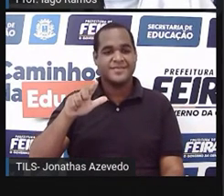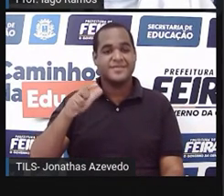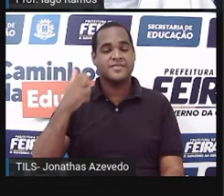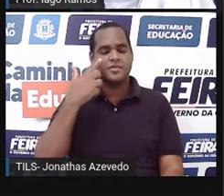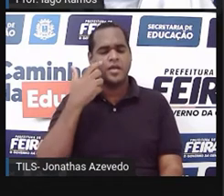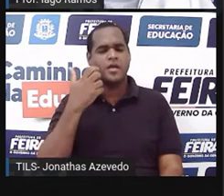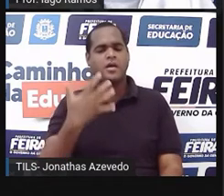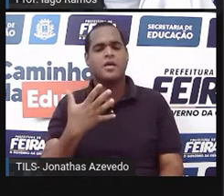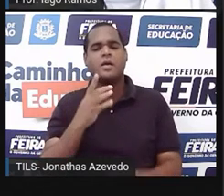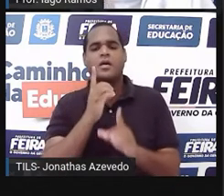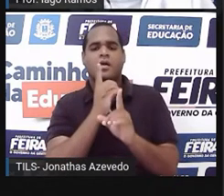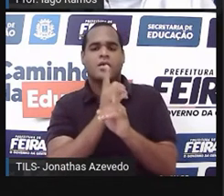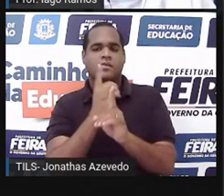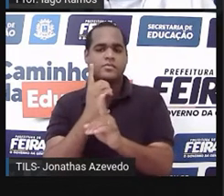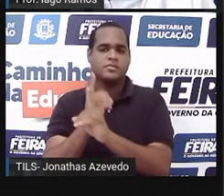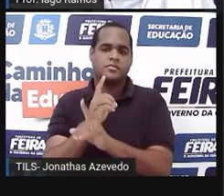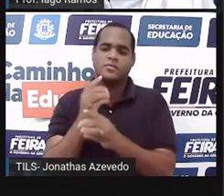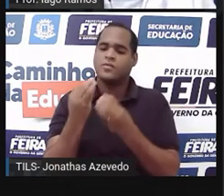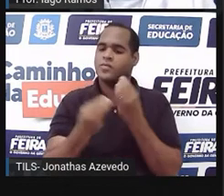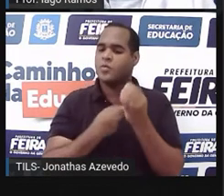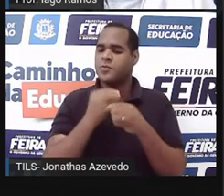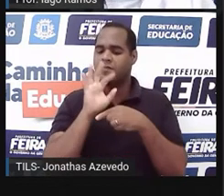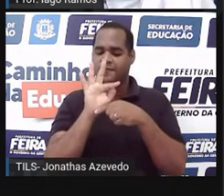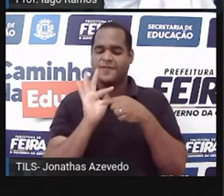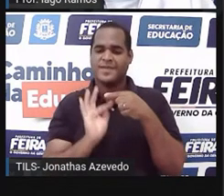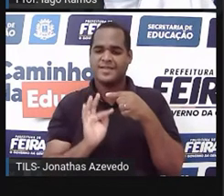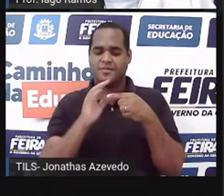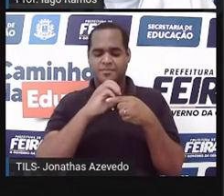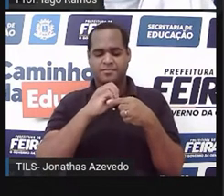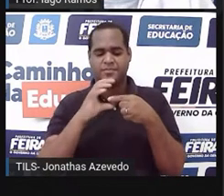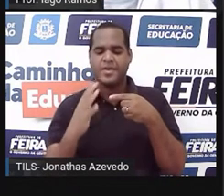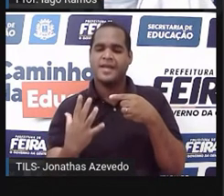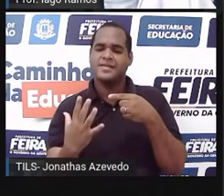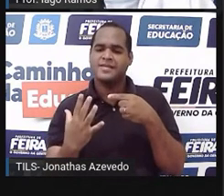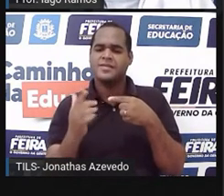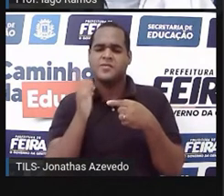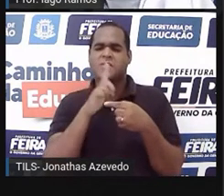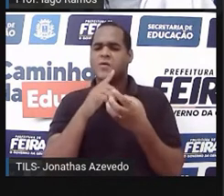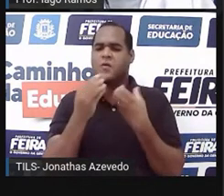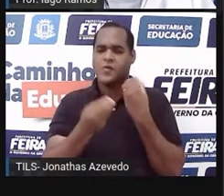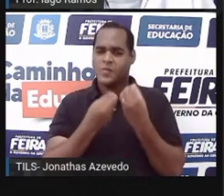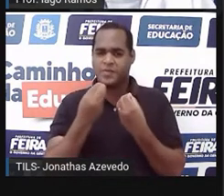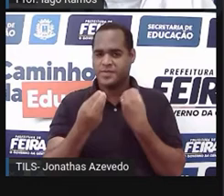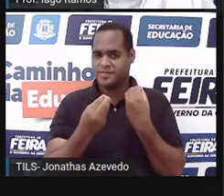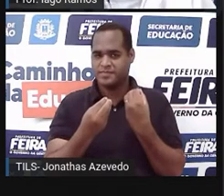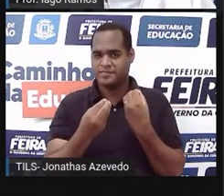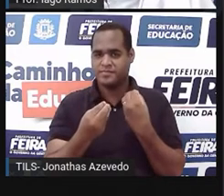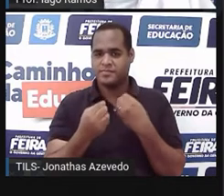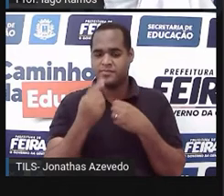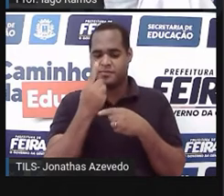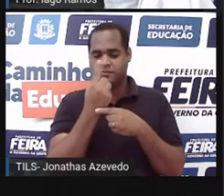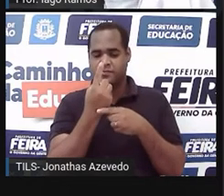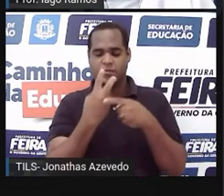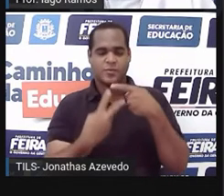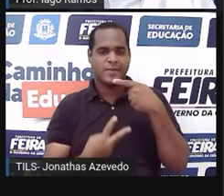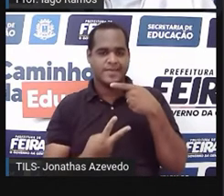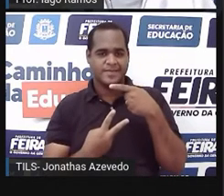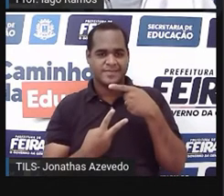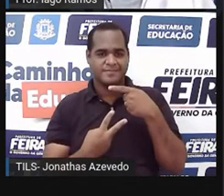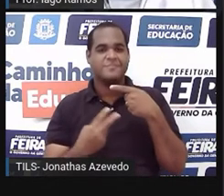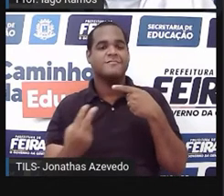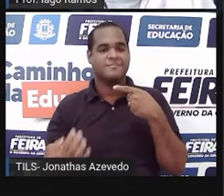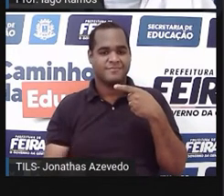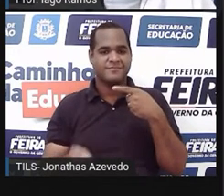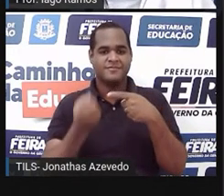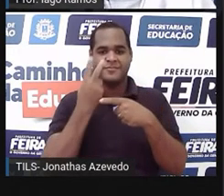os números racionais a partir daquelas frações? A fração meio, que é um por dois, a